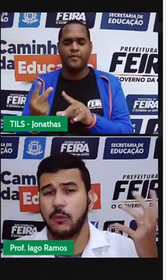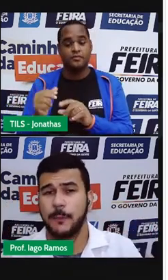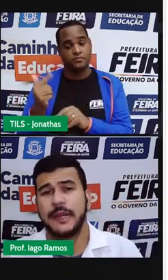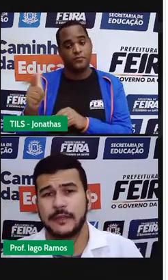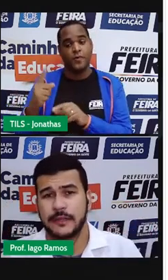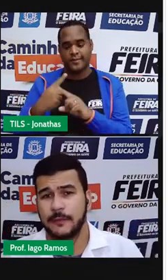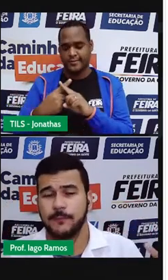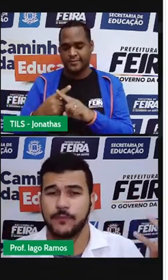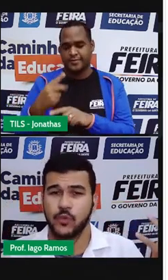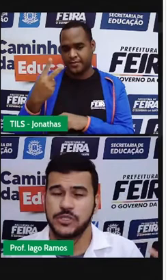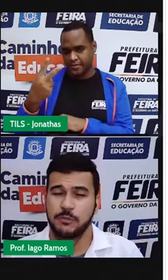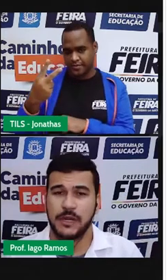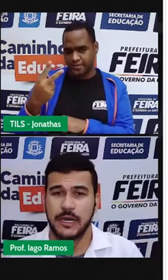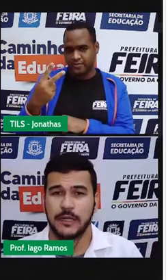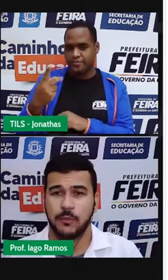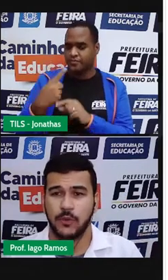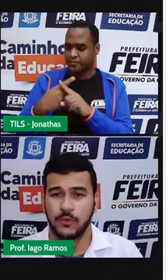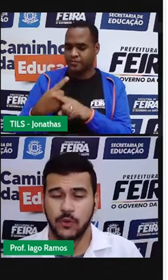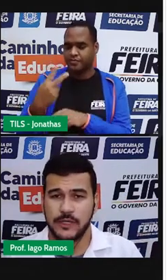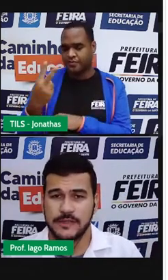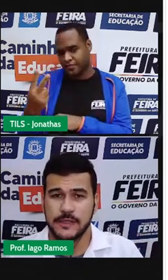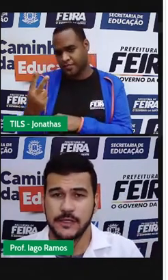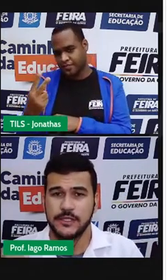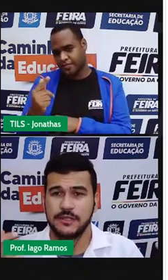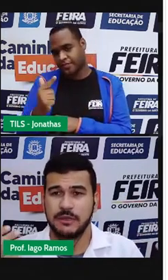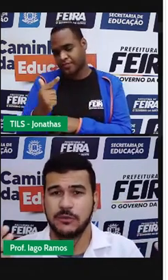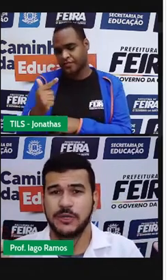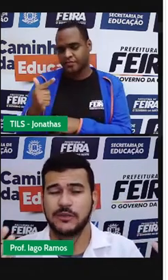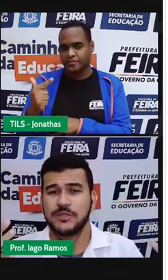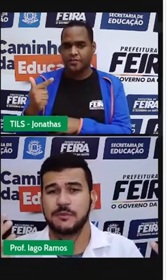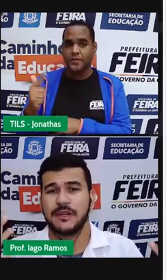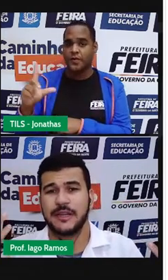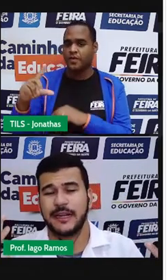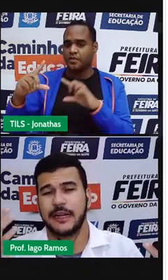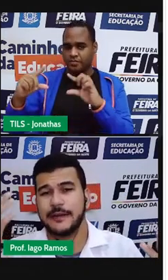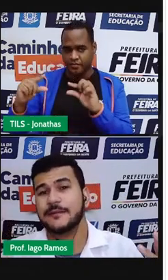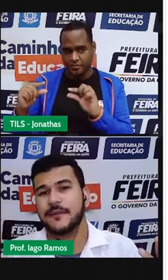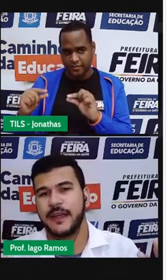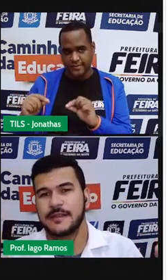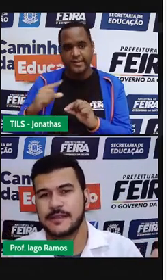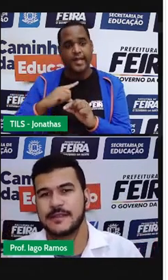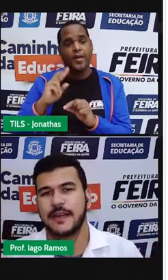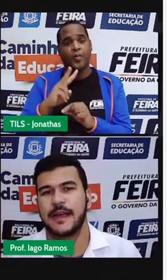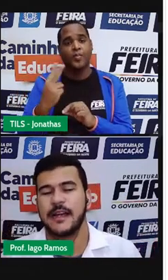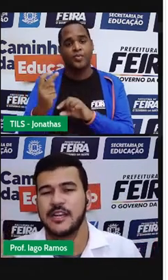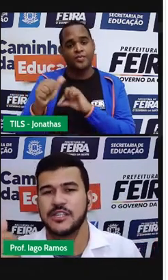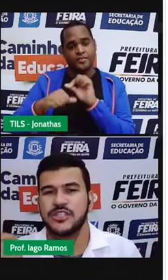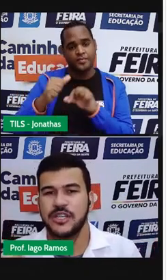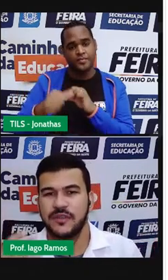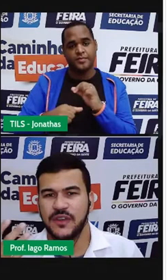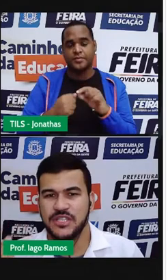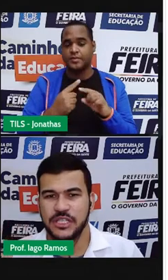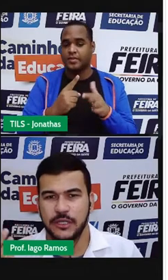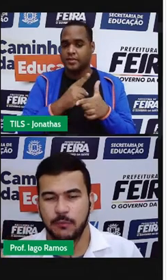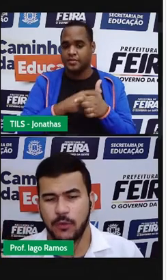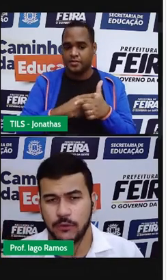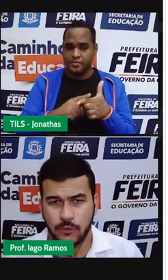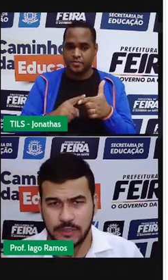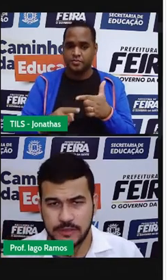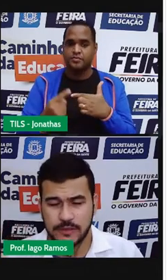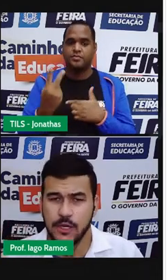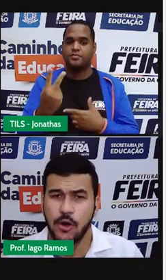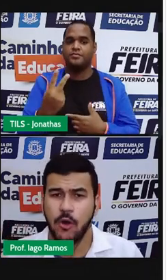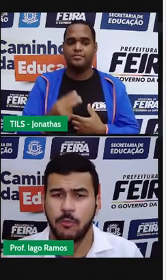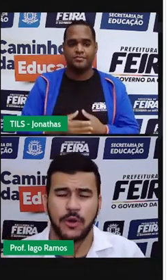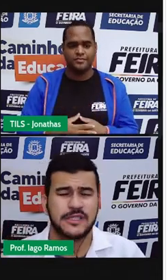uma aumenta multiplicada por dois, diminuindo de maneira inversa, será dividida por